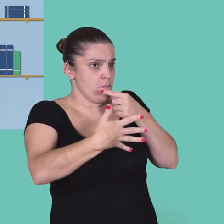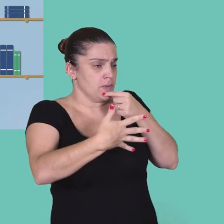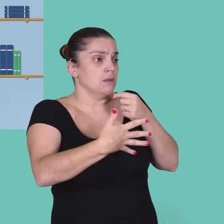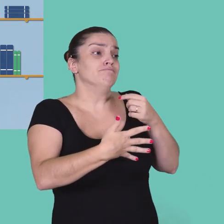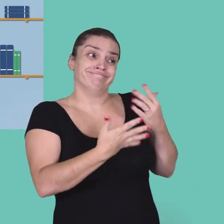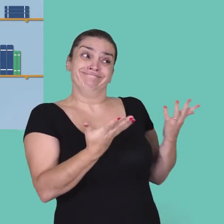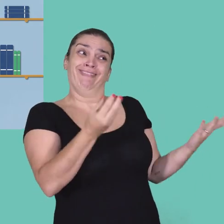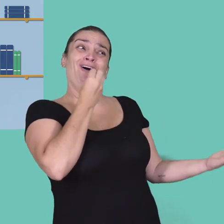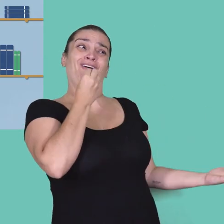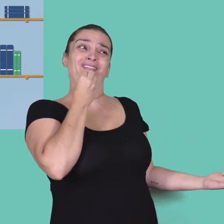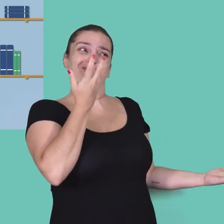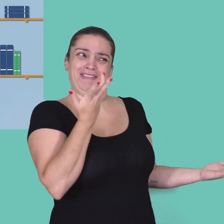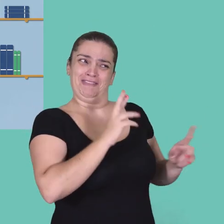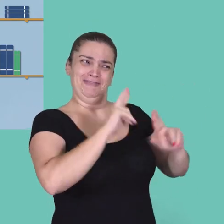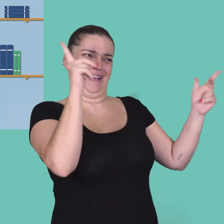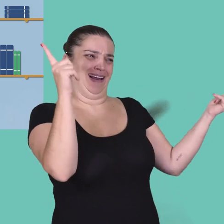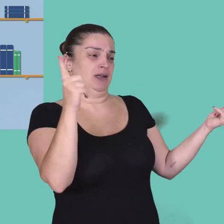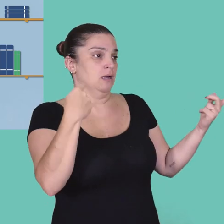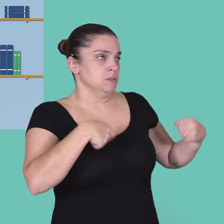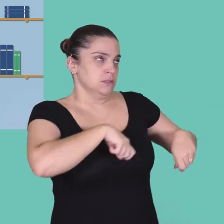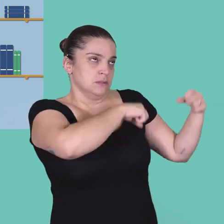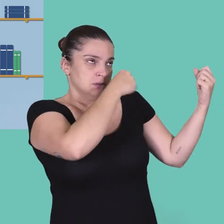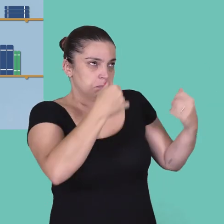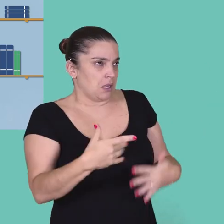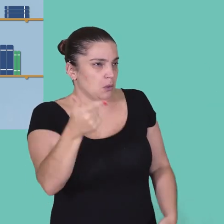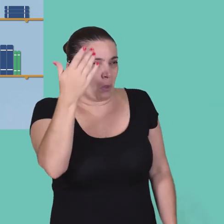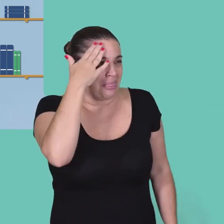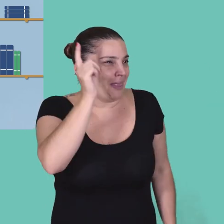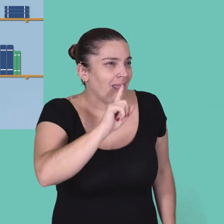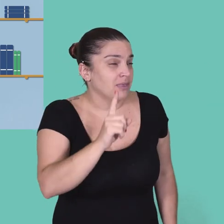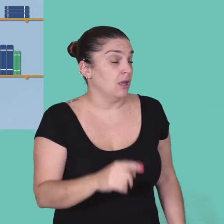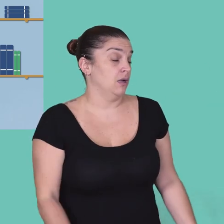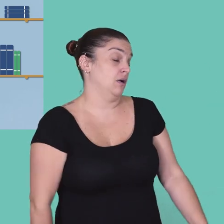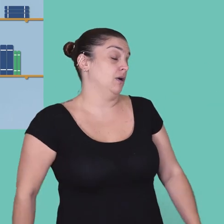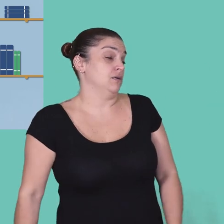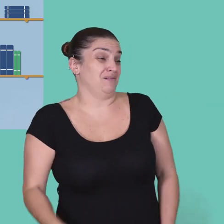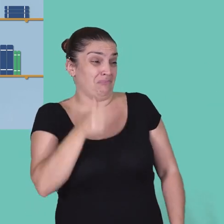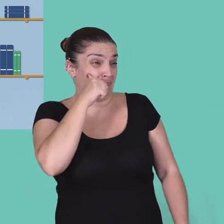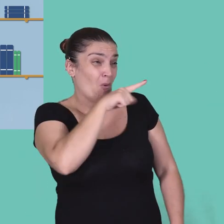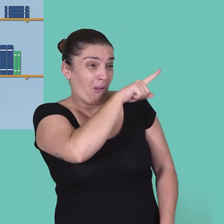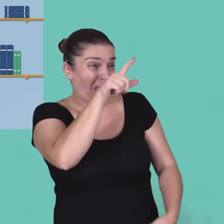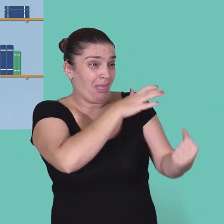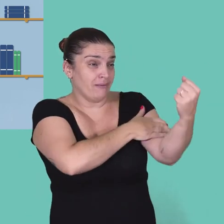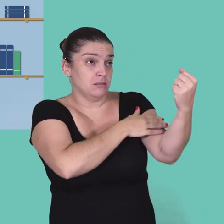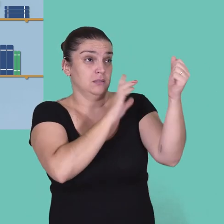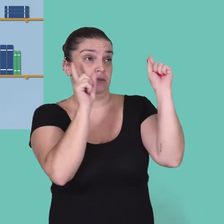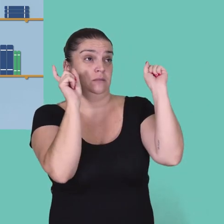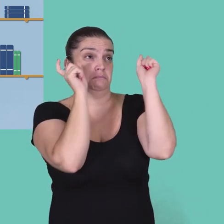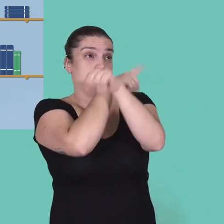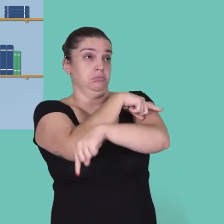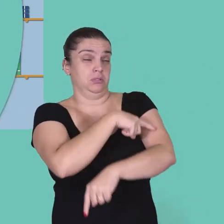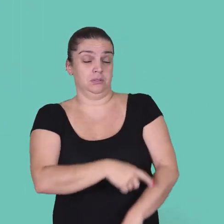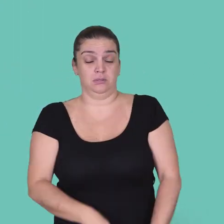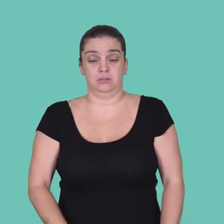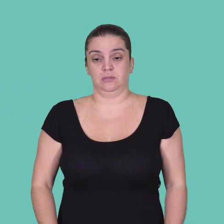É claro, eles são diferentes, toda a gente tem que explicar pra ela. Incrível, essas feminazes são poucos.